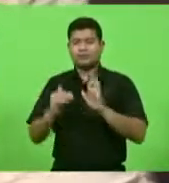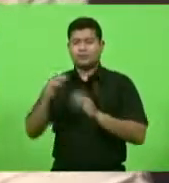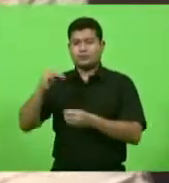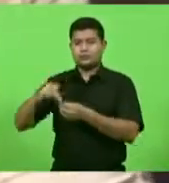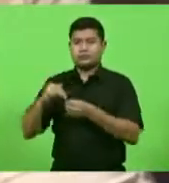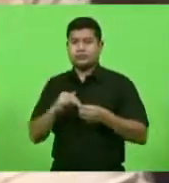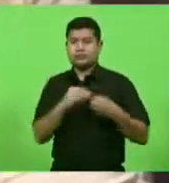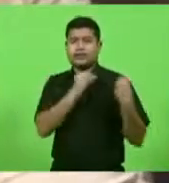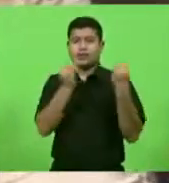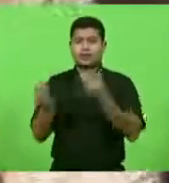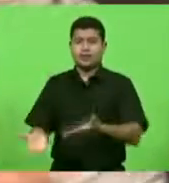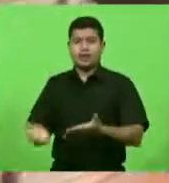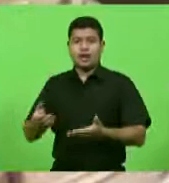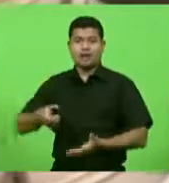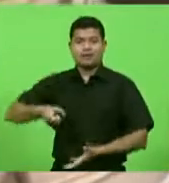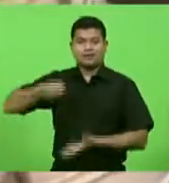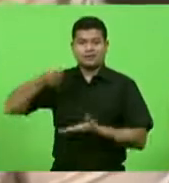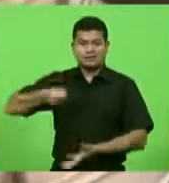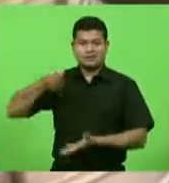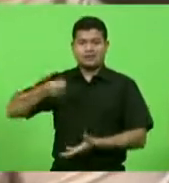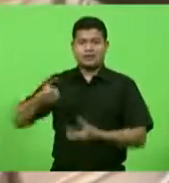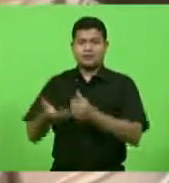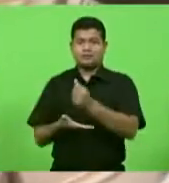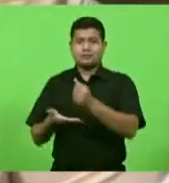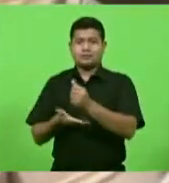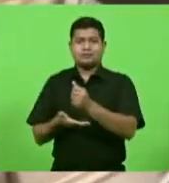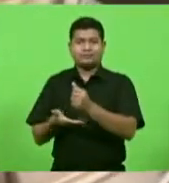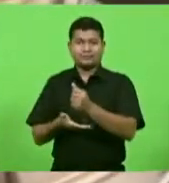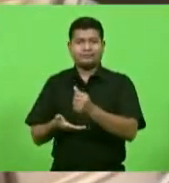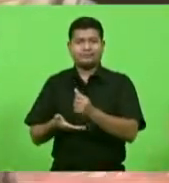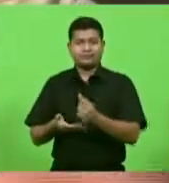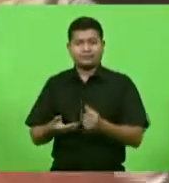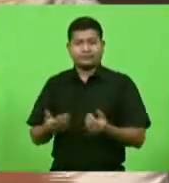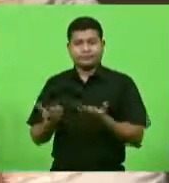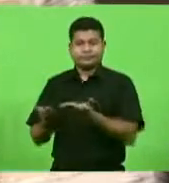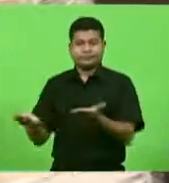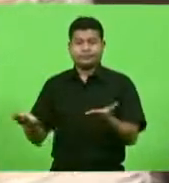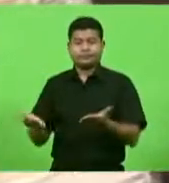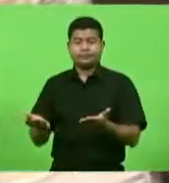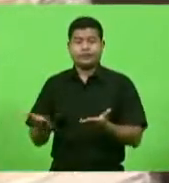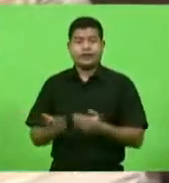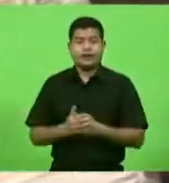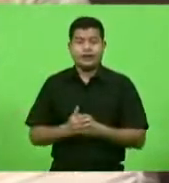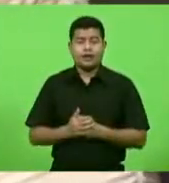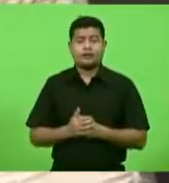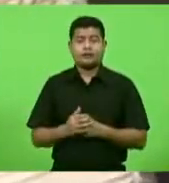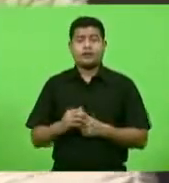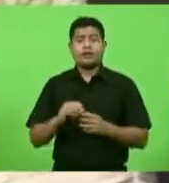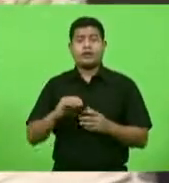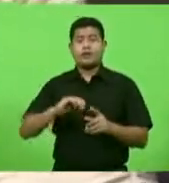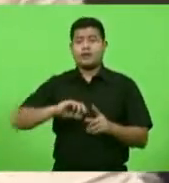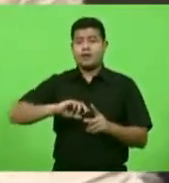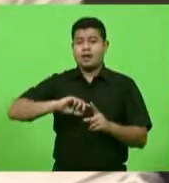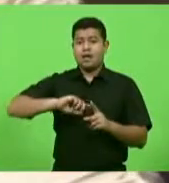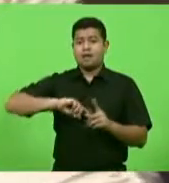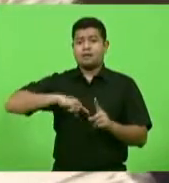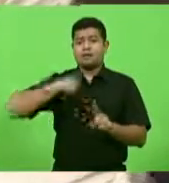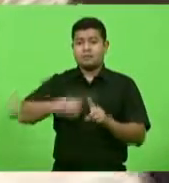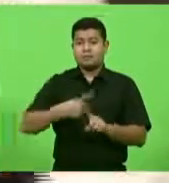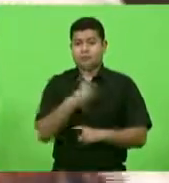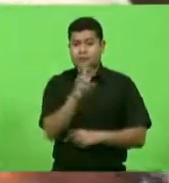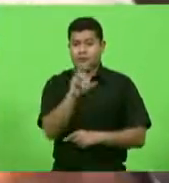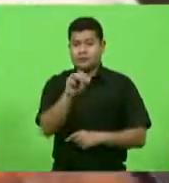básica aos catarinenses e mais outros 50 milhões que vão reunir aí um conjunto um saldo